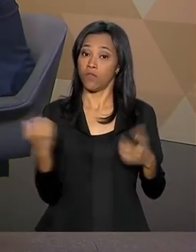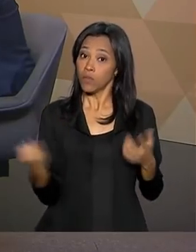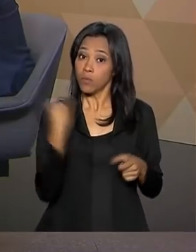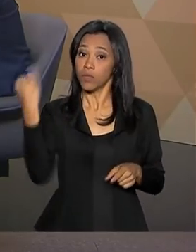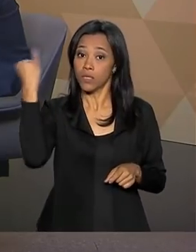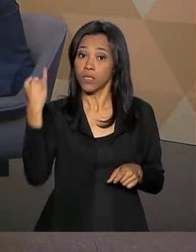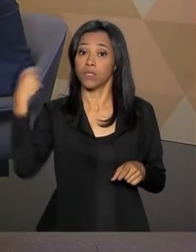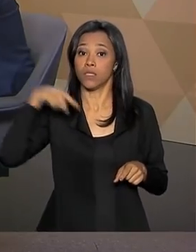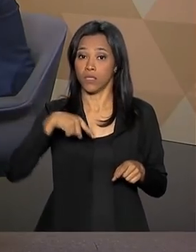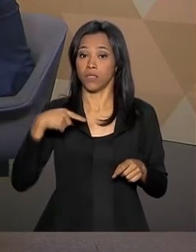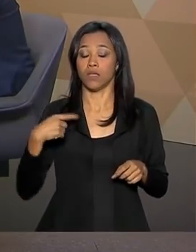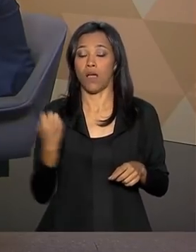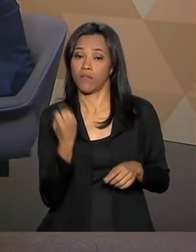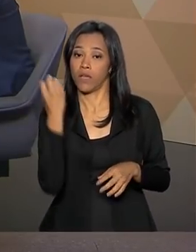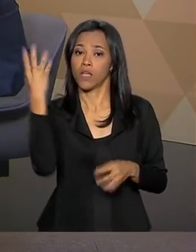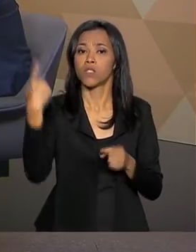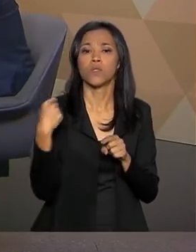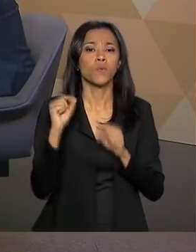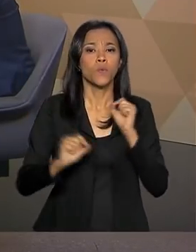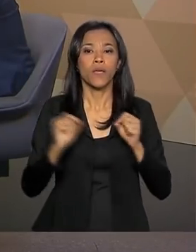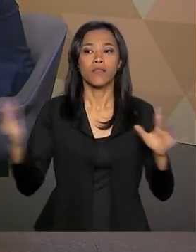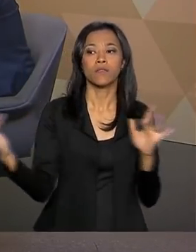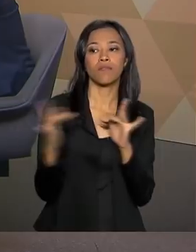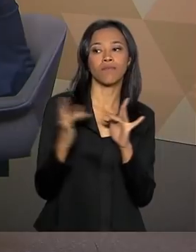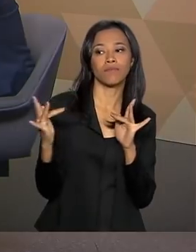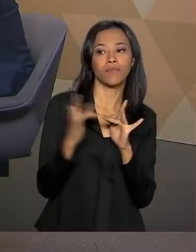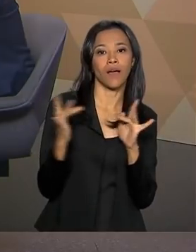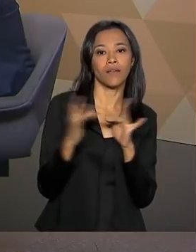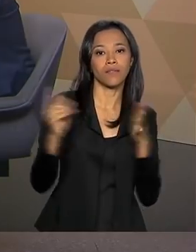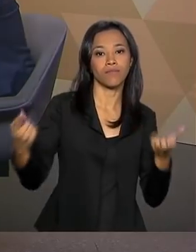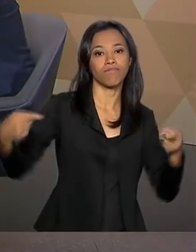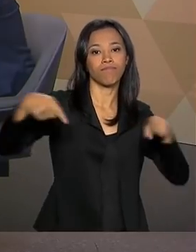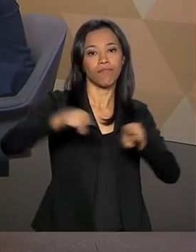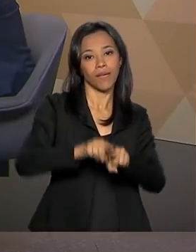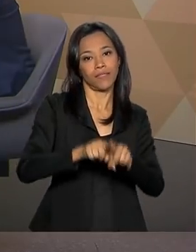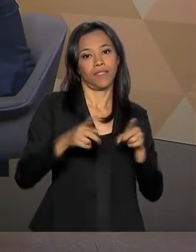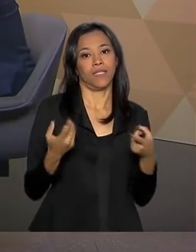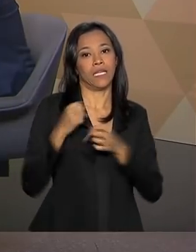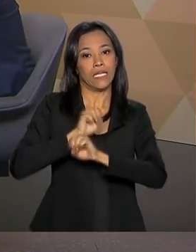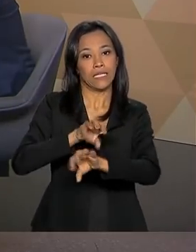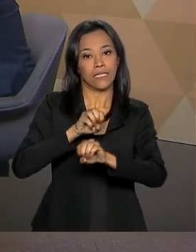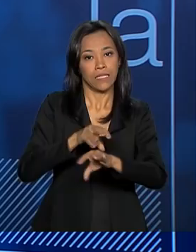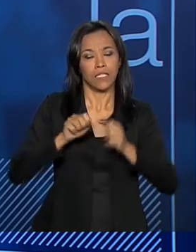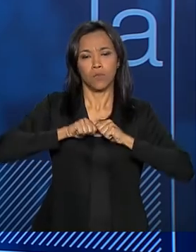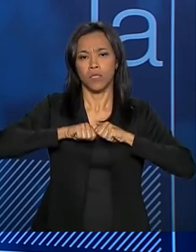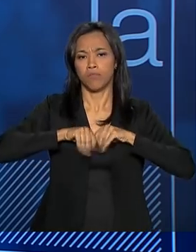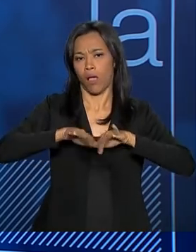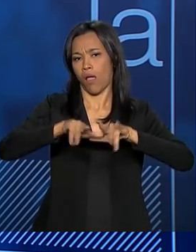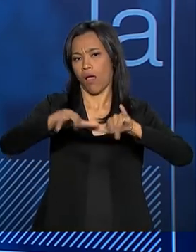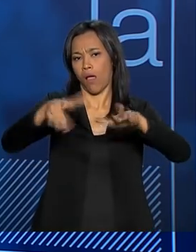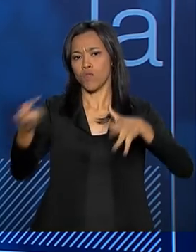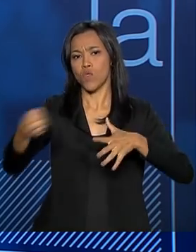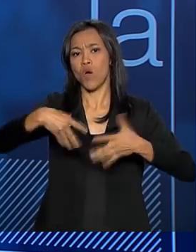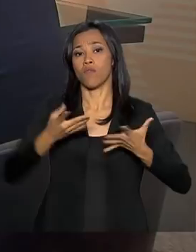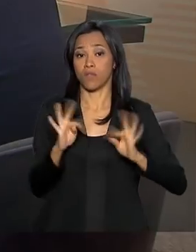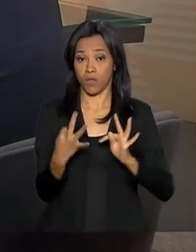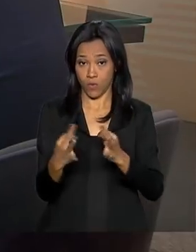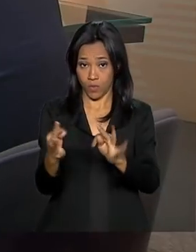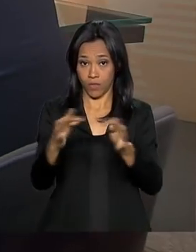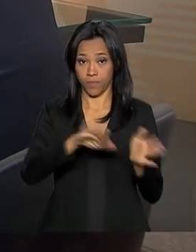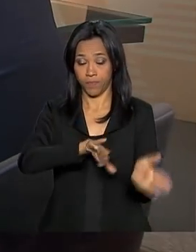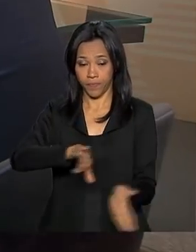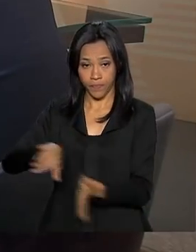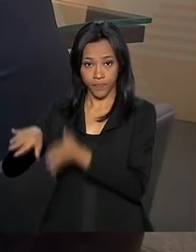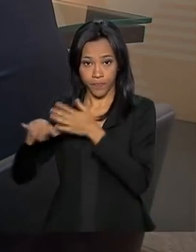importante da viagem, que foi fazer essa conexão da parceria de ensino e difusão de novas tecnologias. A gente falou